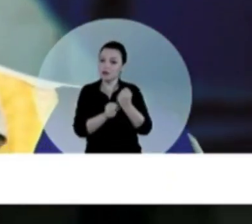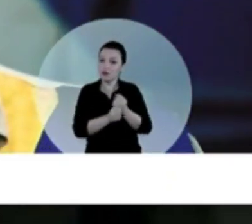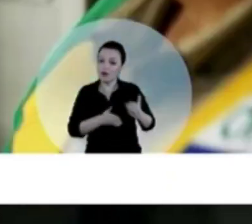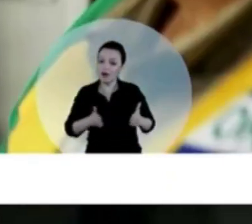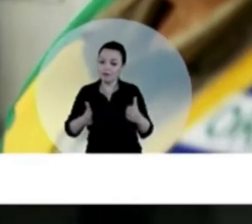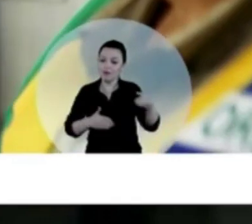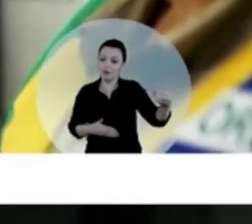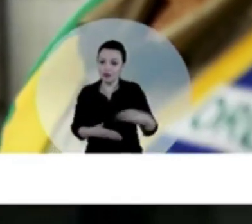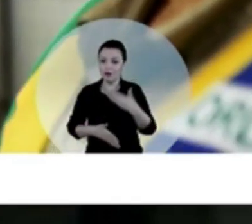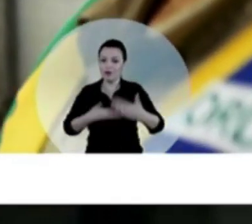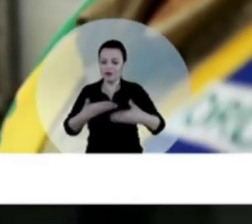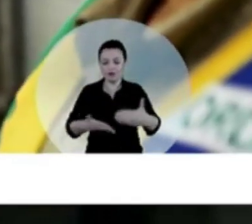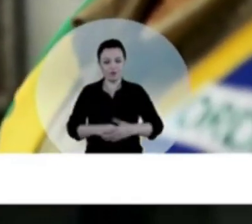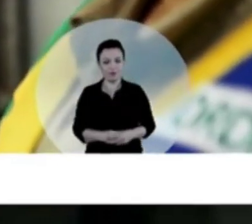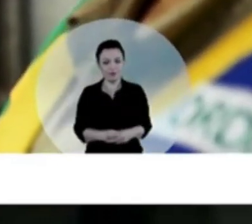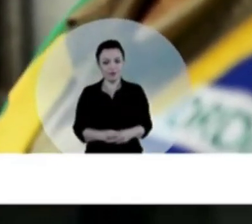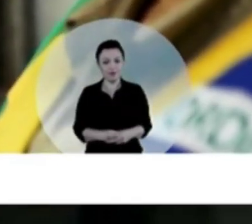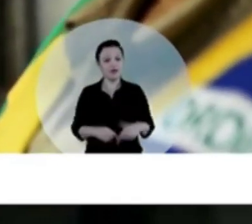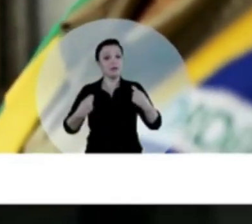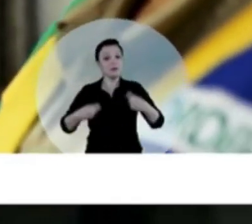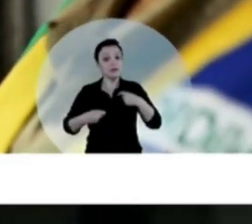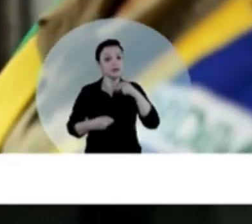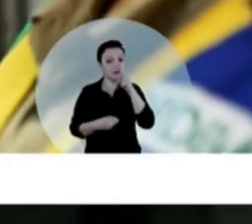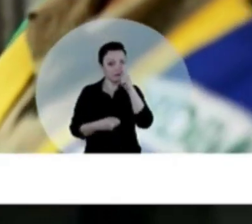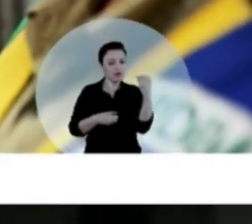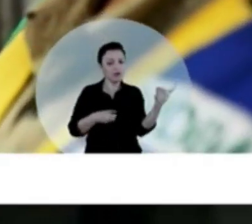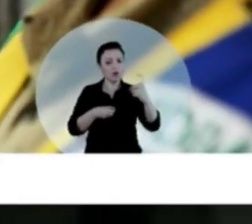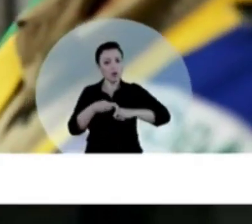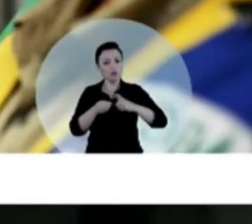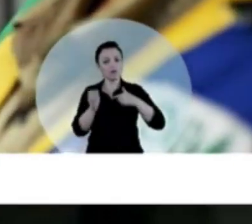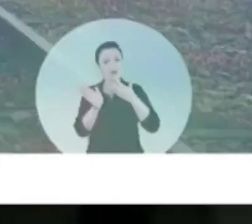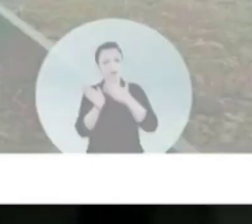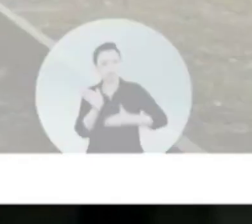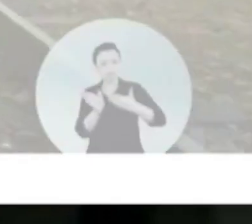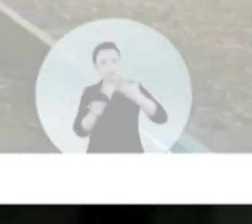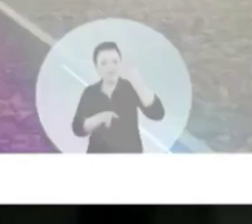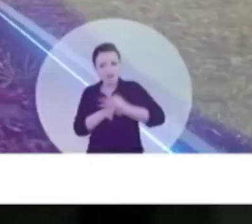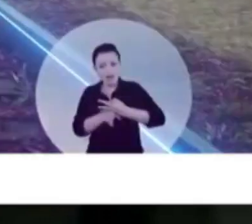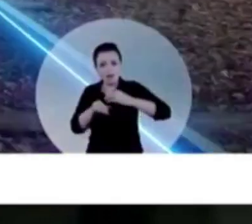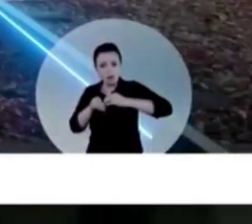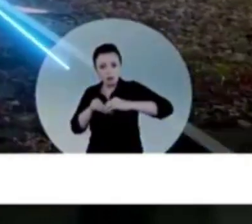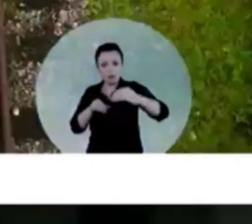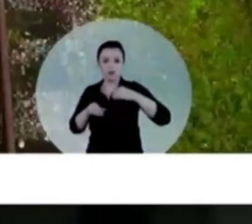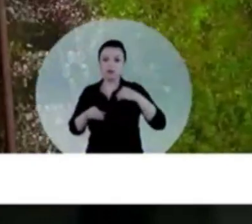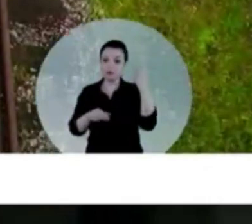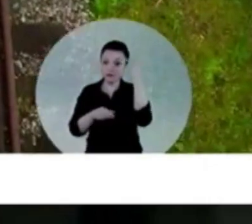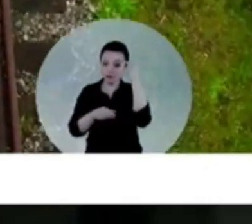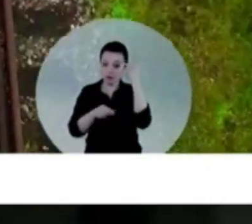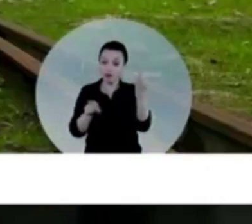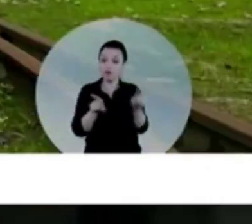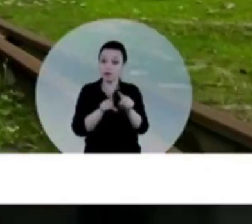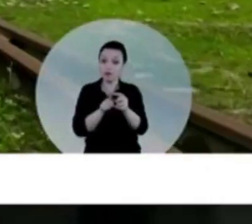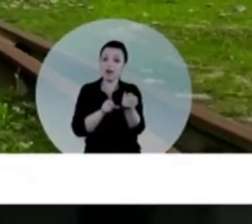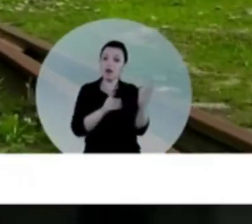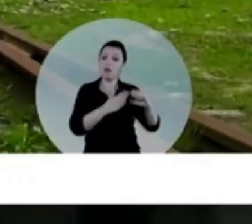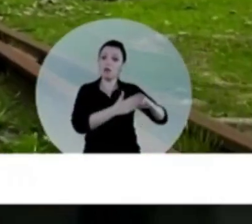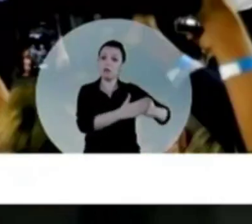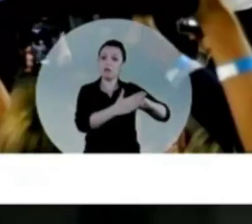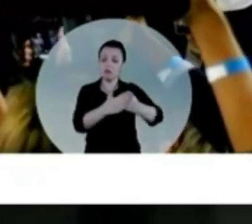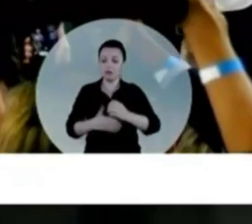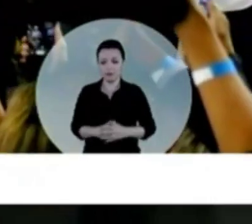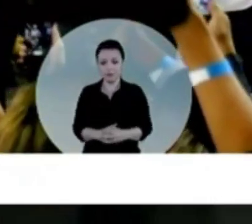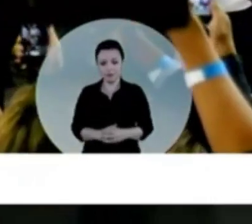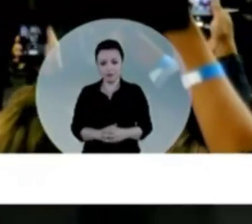mais. Tem que dar força para voltar a ferroviar com tudo nesse país. Em São Paulo, principalmente, que tem muita linha desativada.